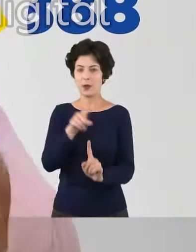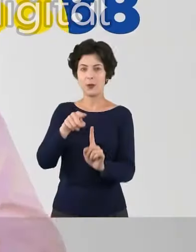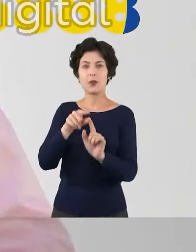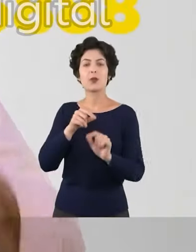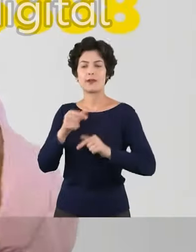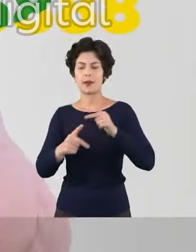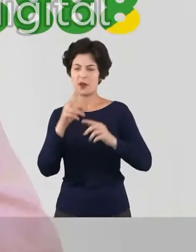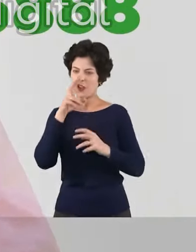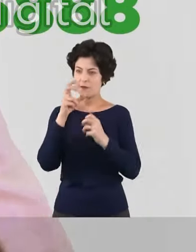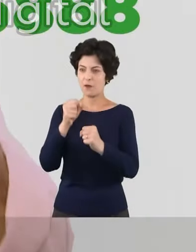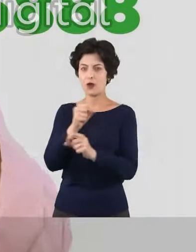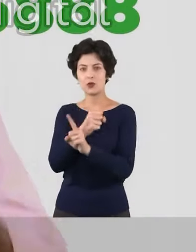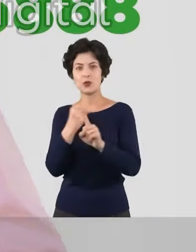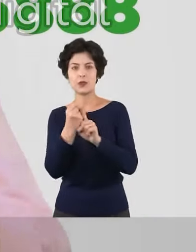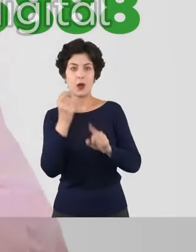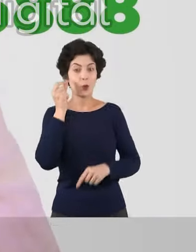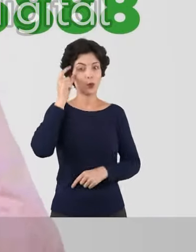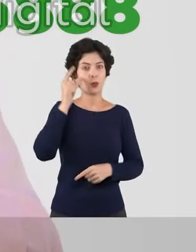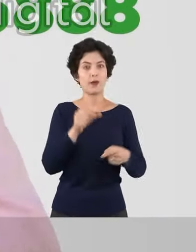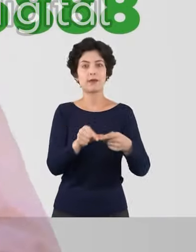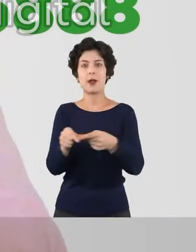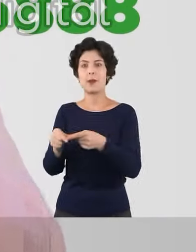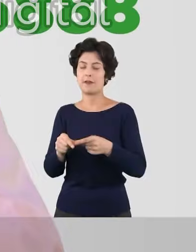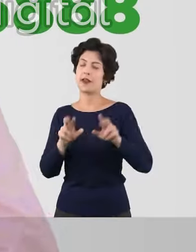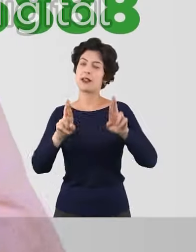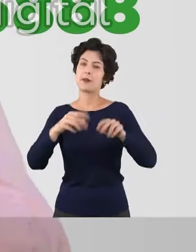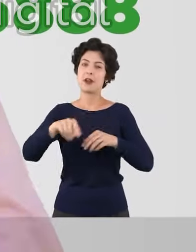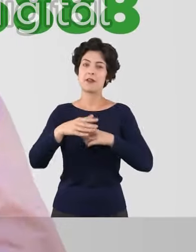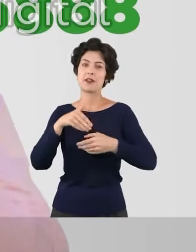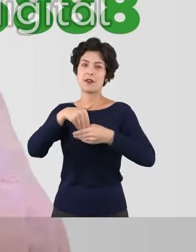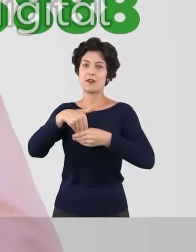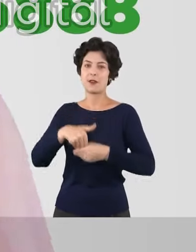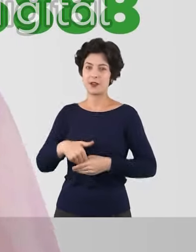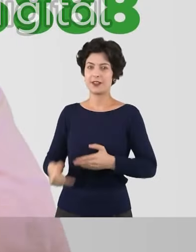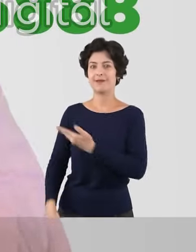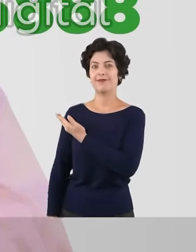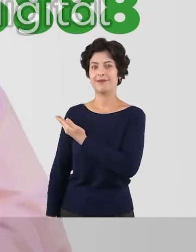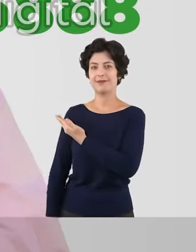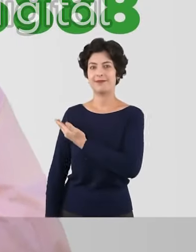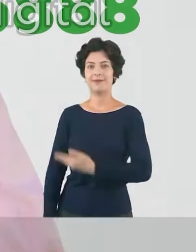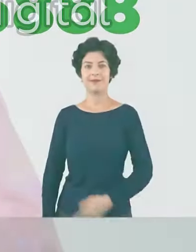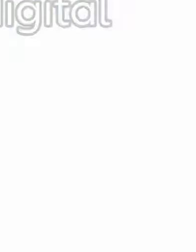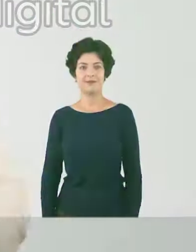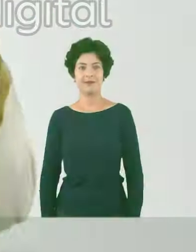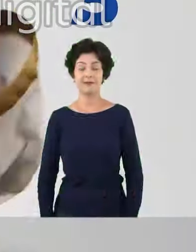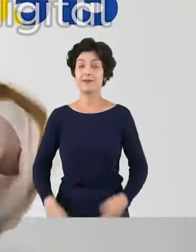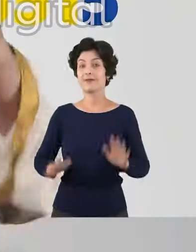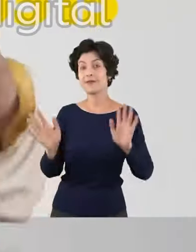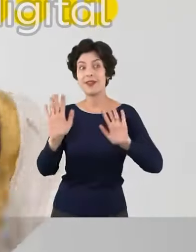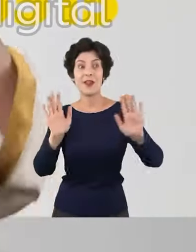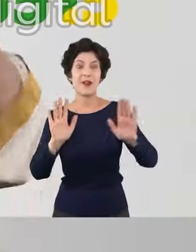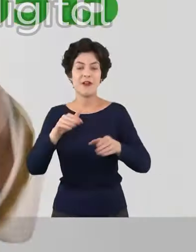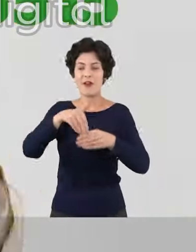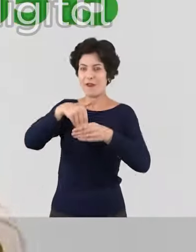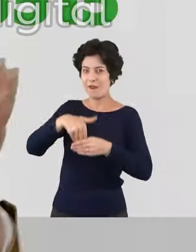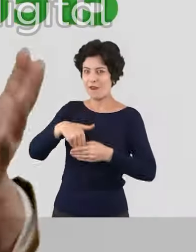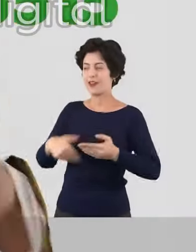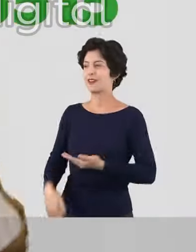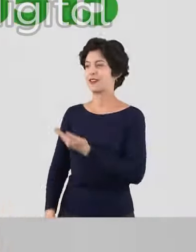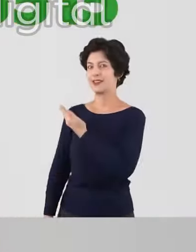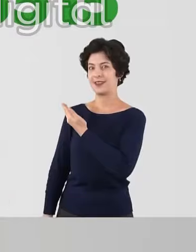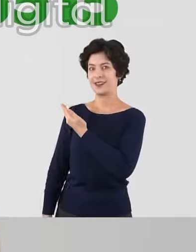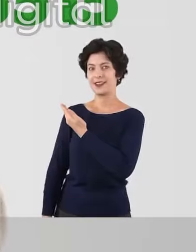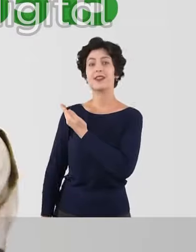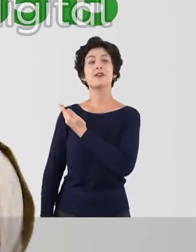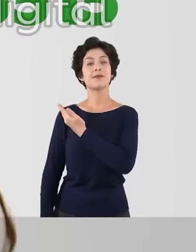Meu objetivo é fazer um trabalho forte na área social e cultural nas perverias. Conto o carinho de vocês, Marquinhos e sensação 15888. Ué, ué, ué, vote